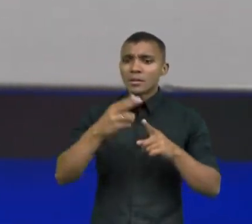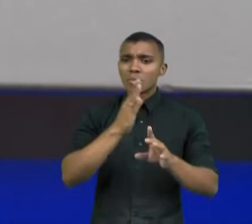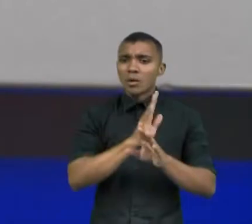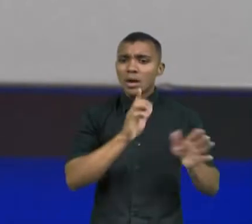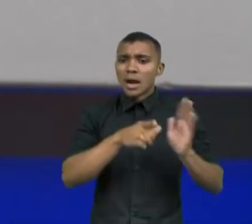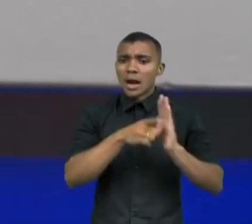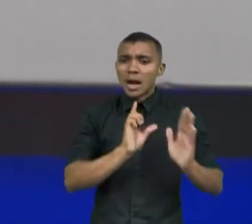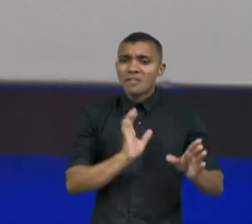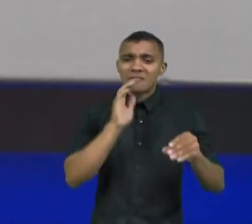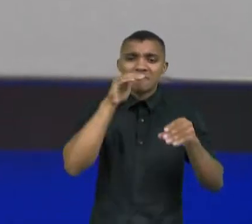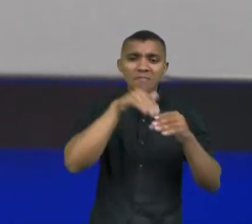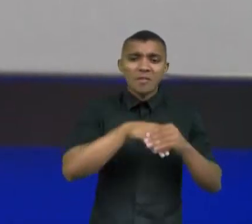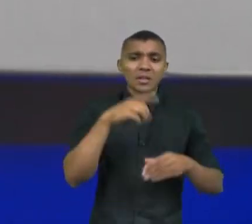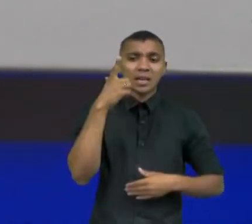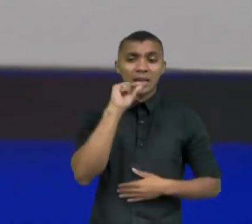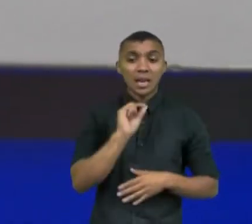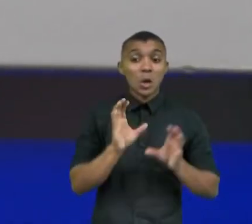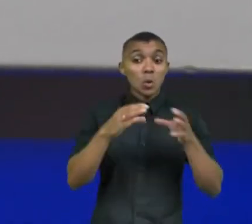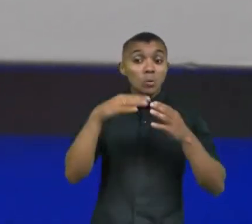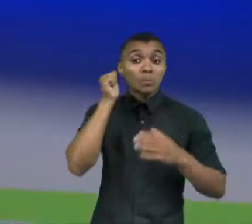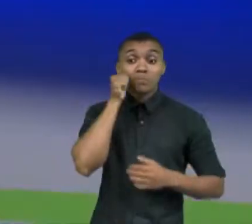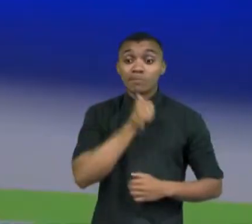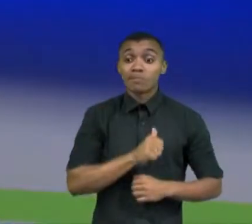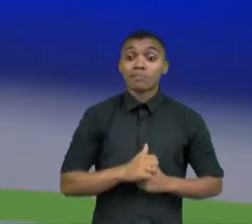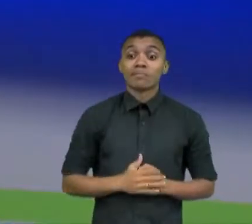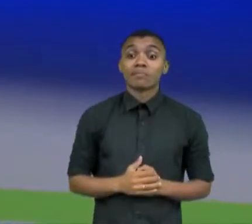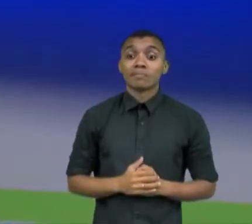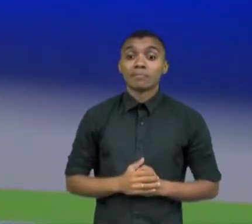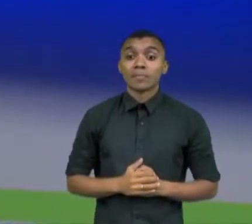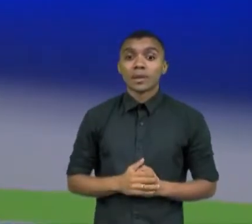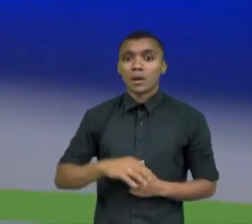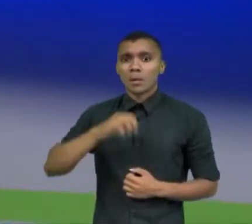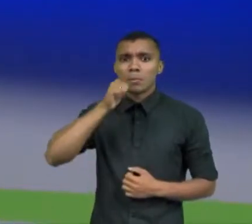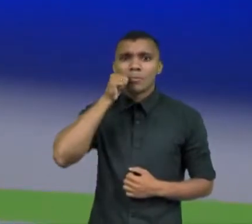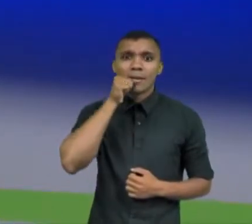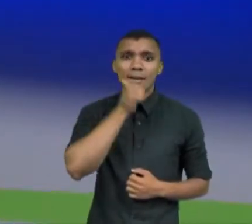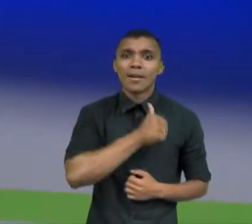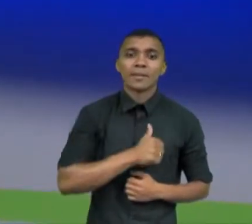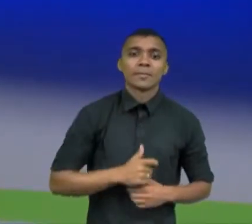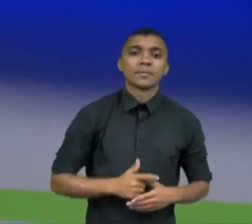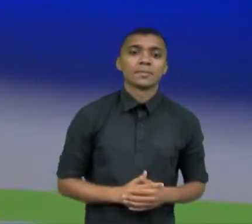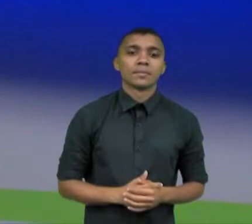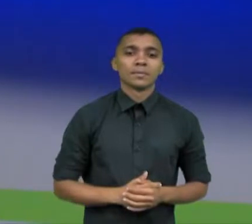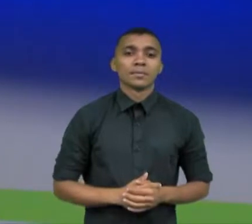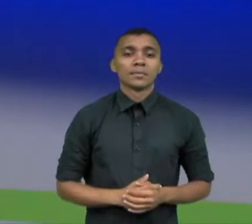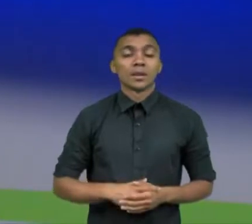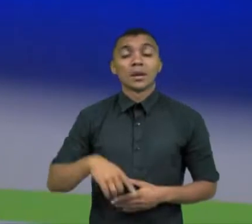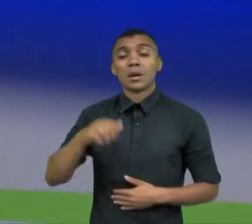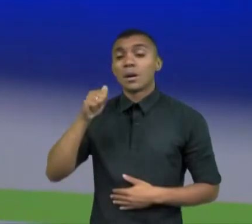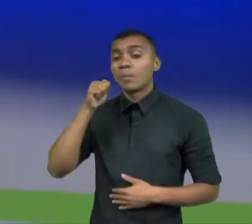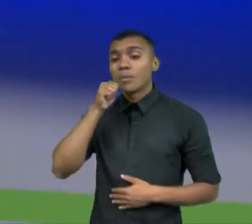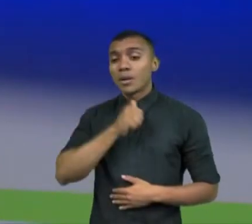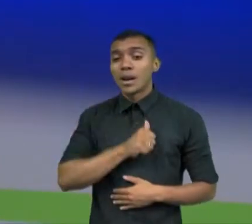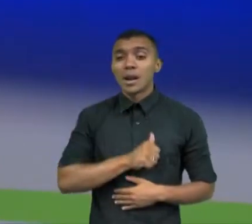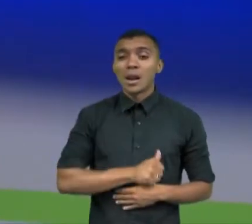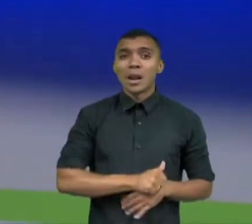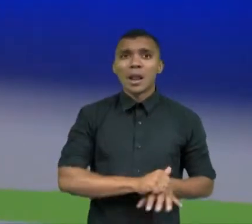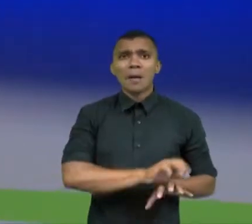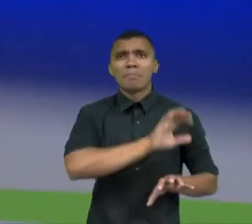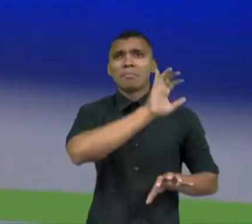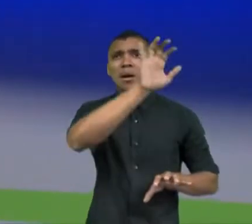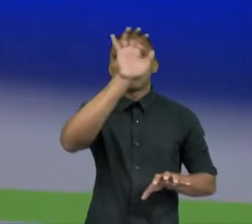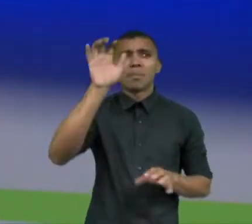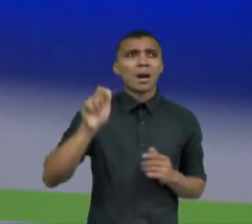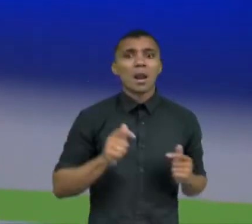voto das eleitoras. As mulheres, em todos os cantos, foi uma